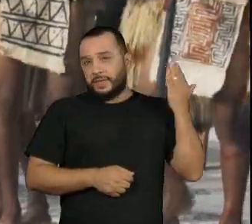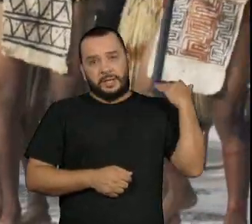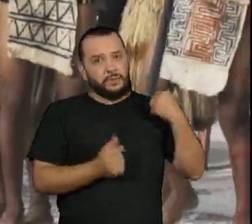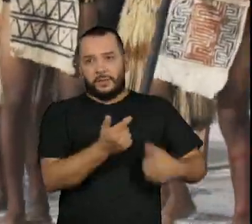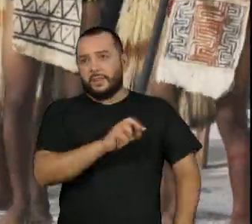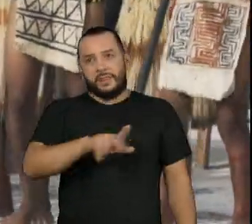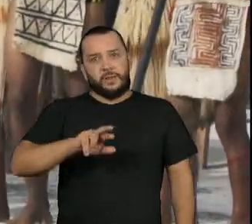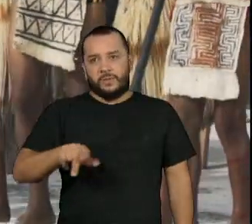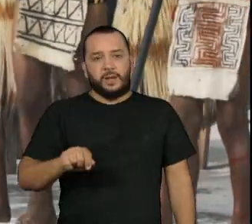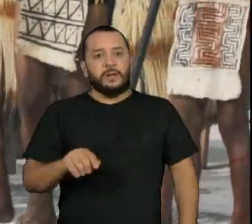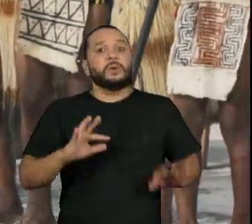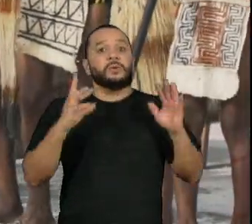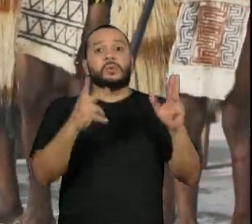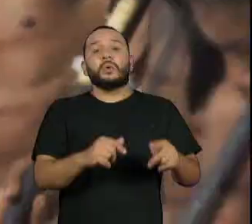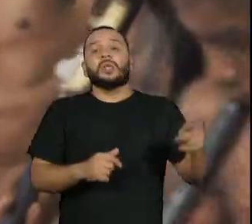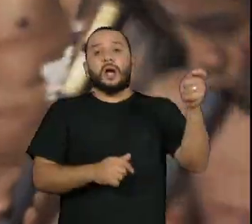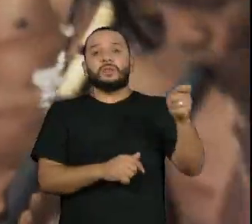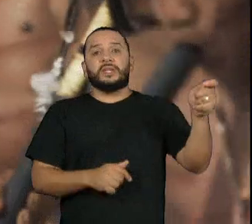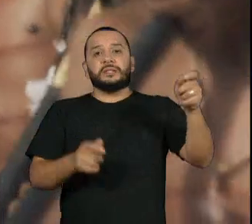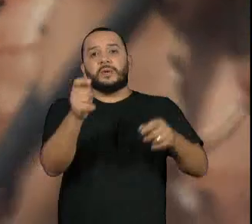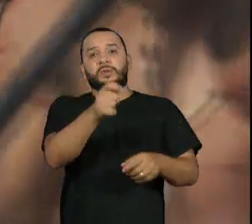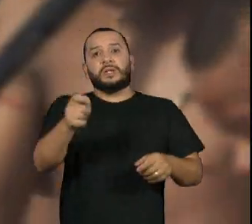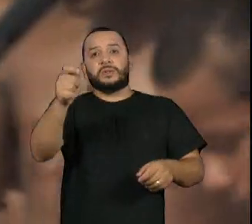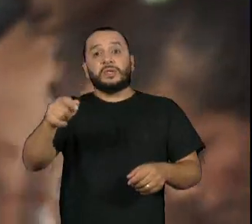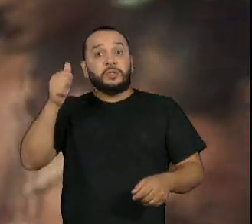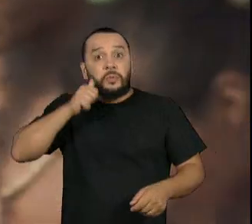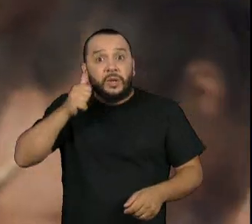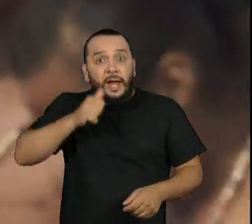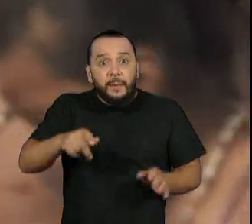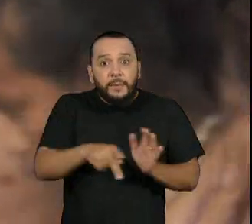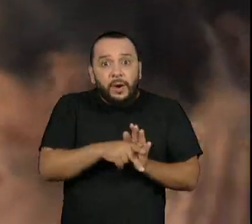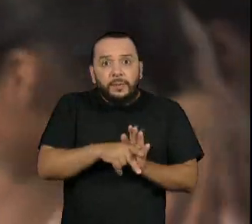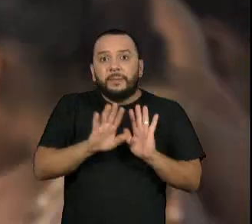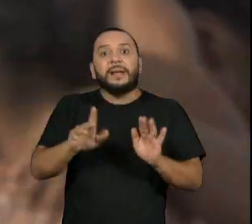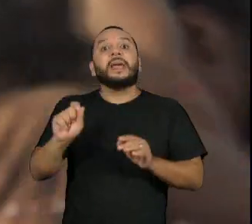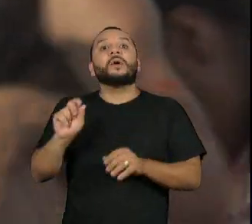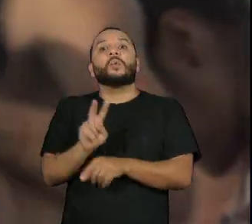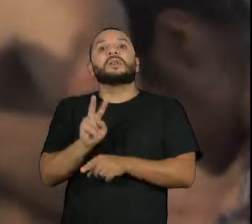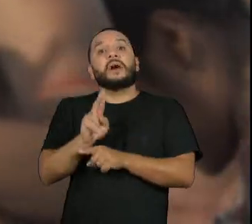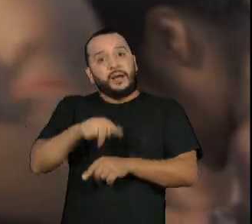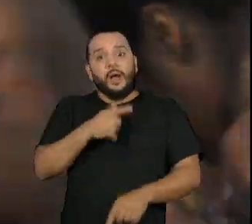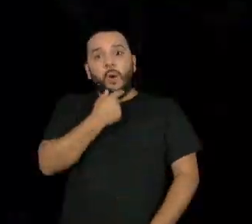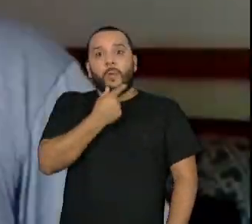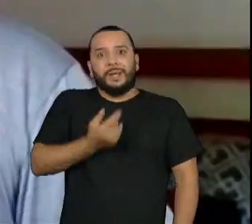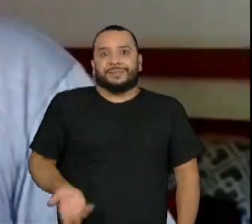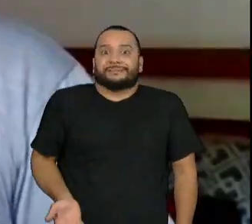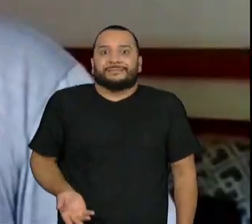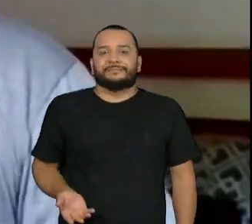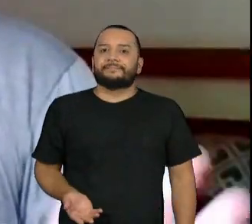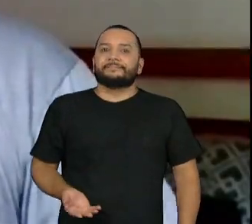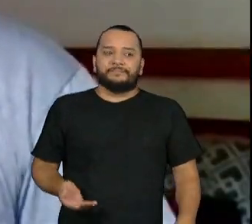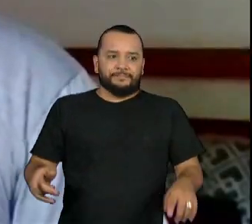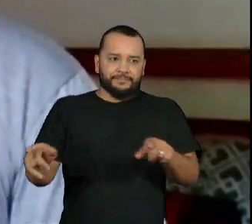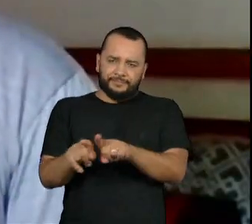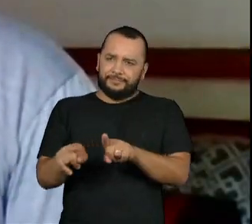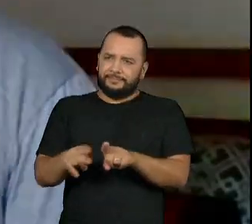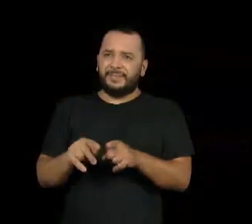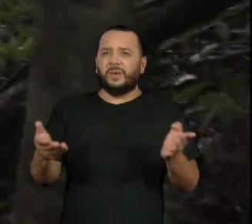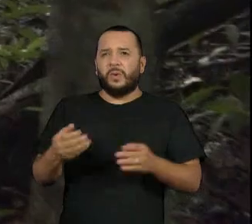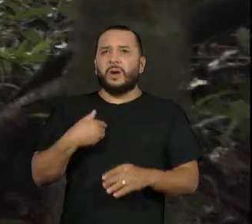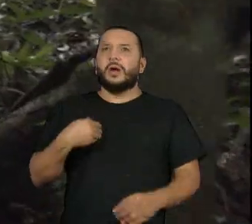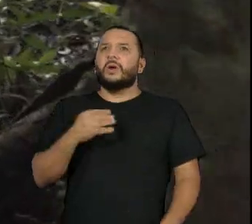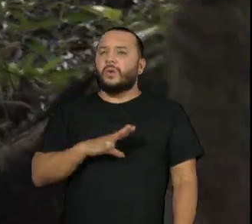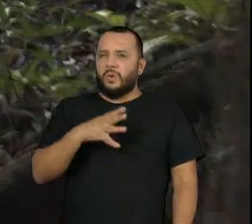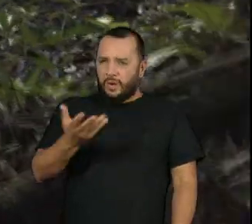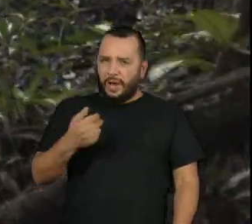Todas as nossas associações eram gerenciadas, vamos dizer, pelos homens. É uma questão de tempo tomar essa coragem e tomar a frente, e a